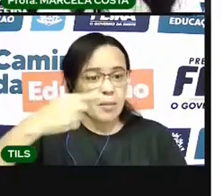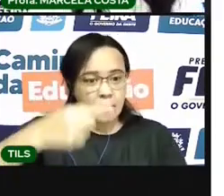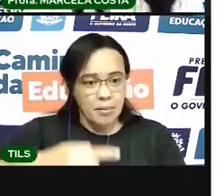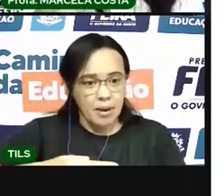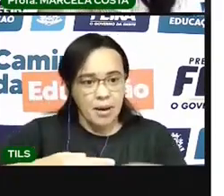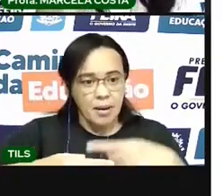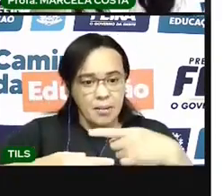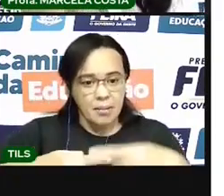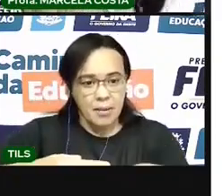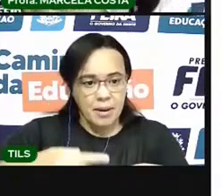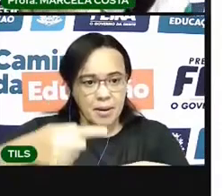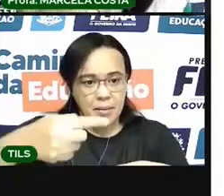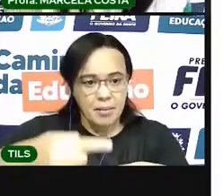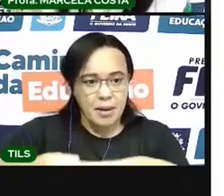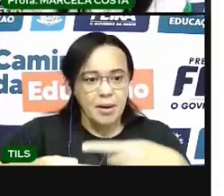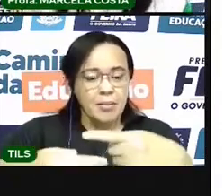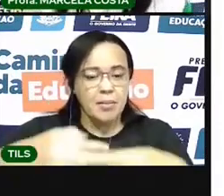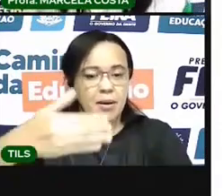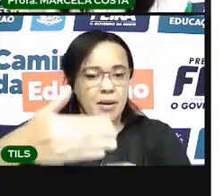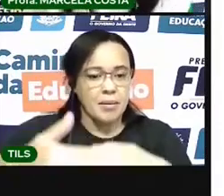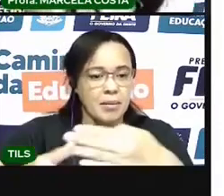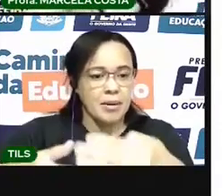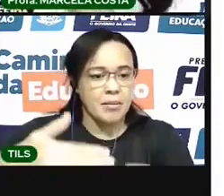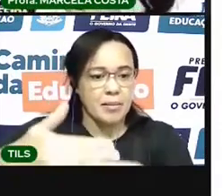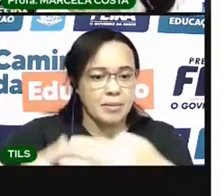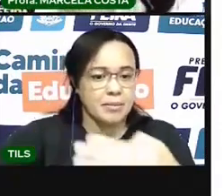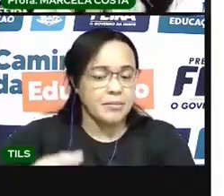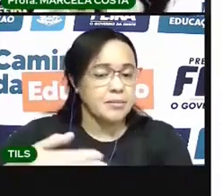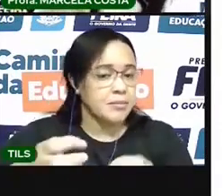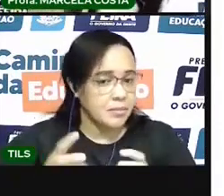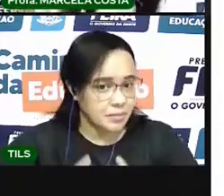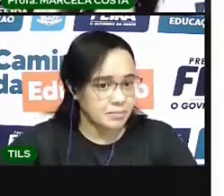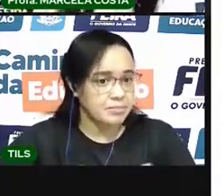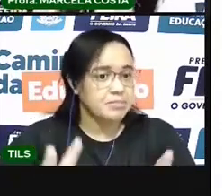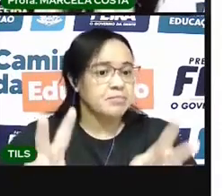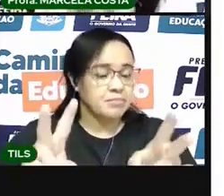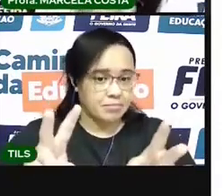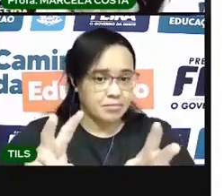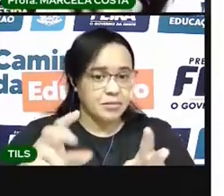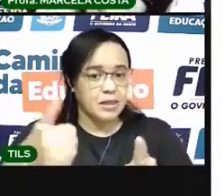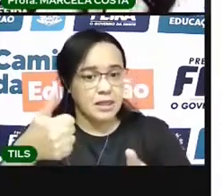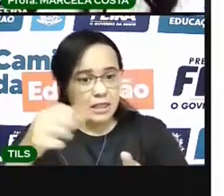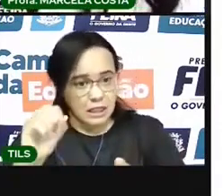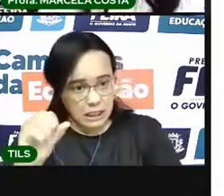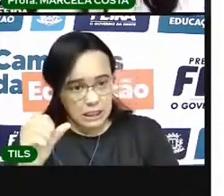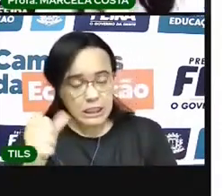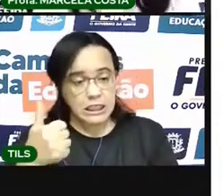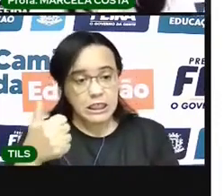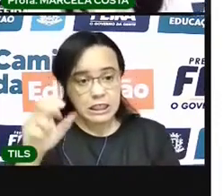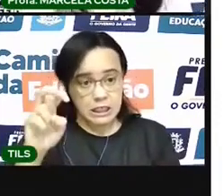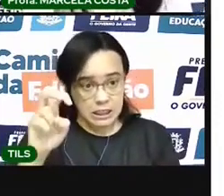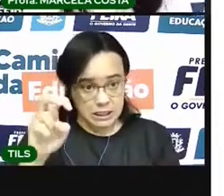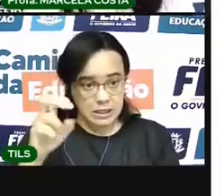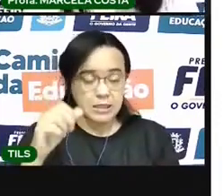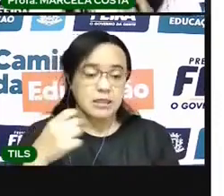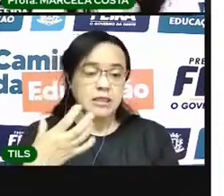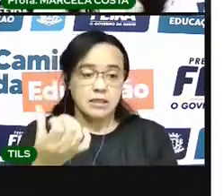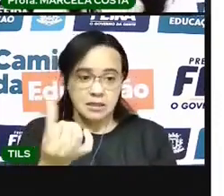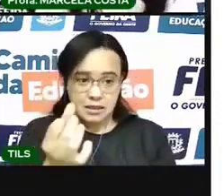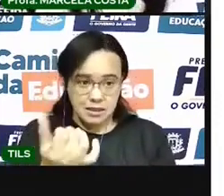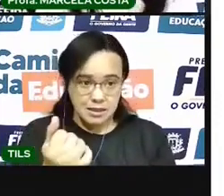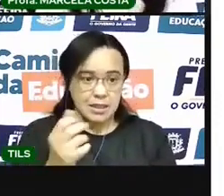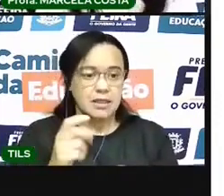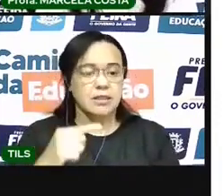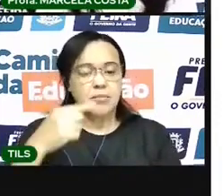sequência. Uma 15 por diante. Você pode seguir. Depois do 15 vem o 16. Enfim. Um